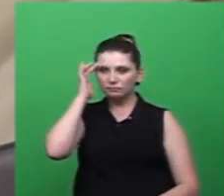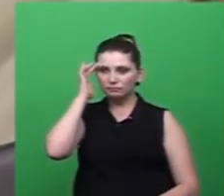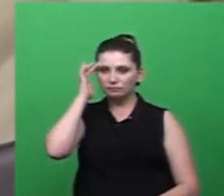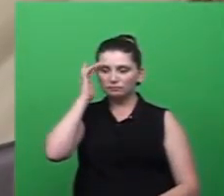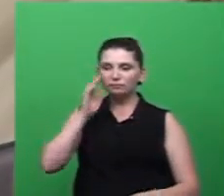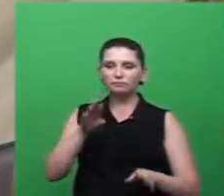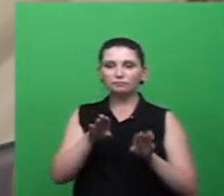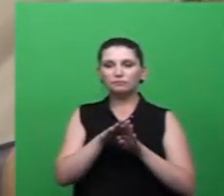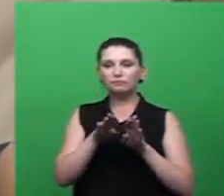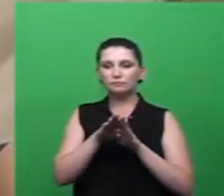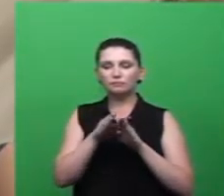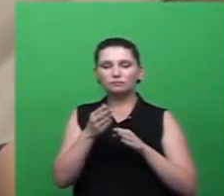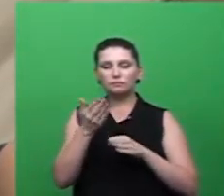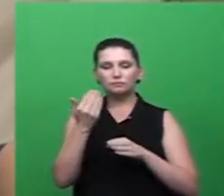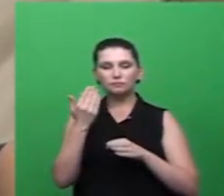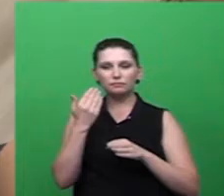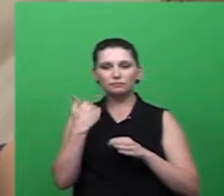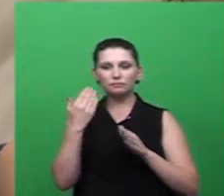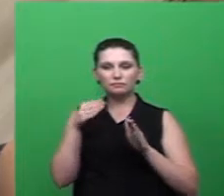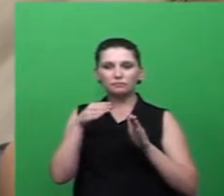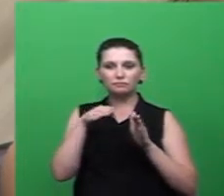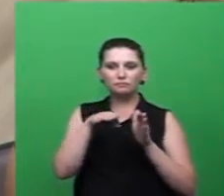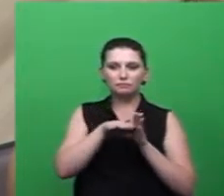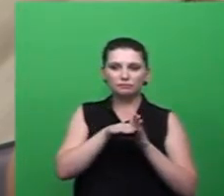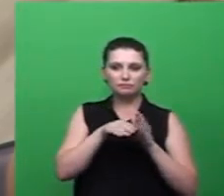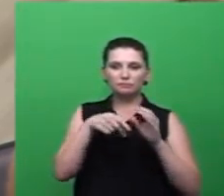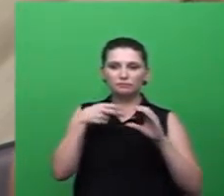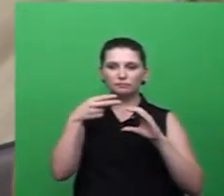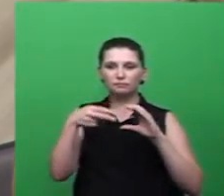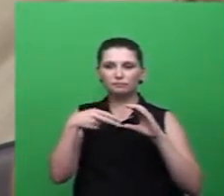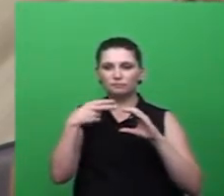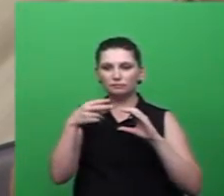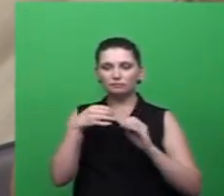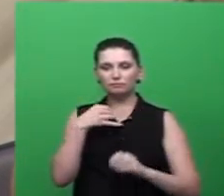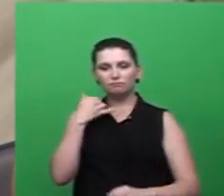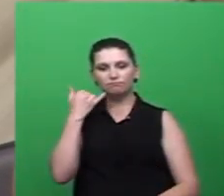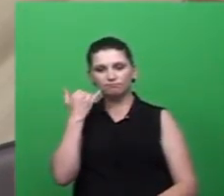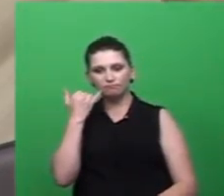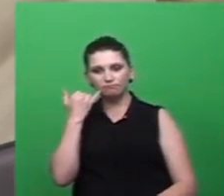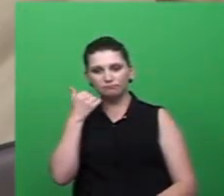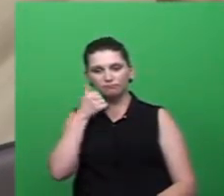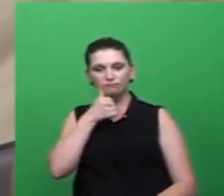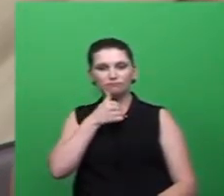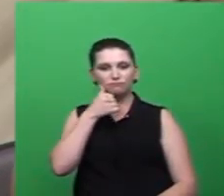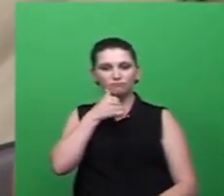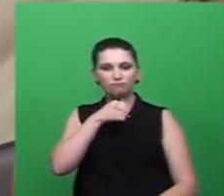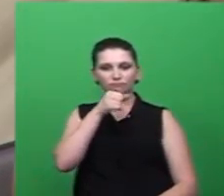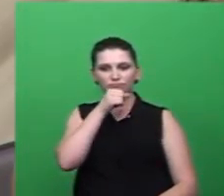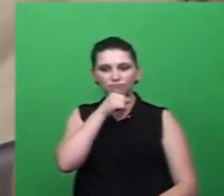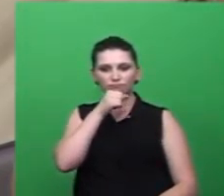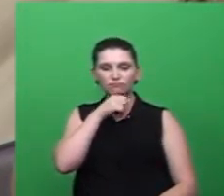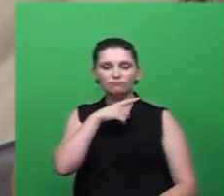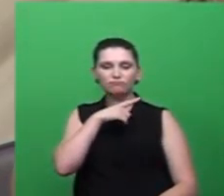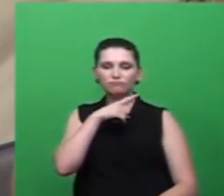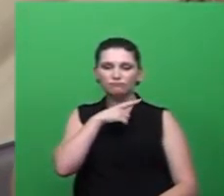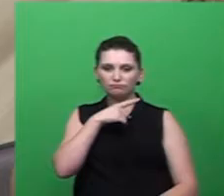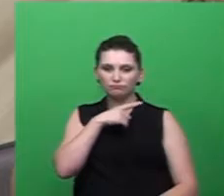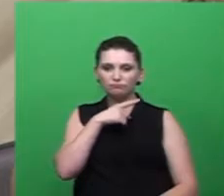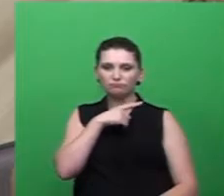câmara de vereadores eu estava numa ligação com uma senhora que está com um problema de um terreno desse e amanhã será medida